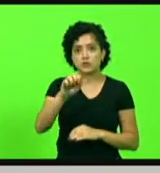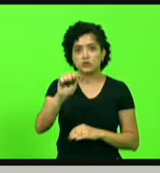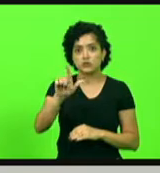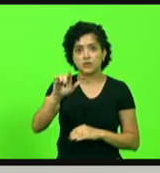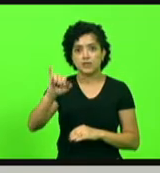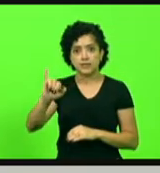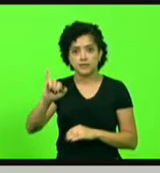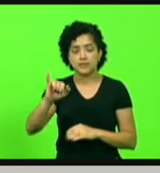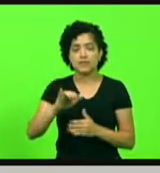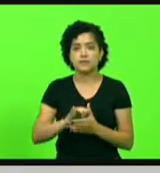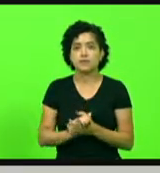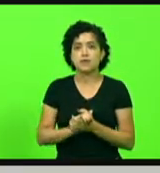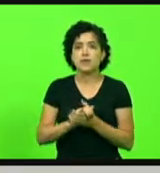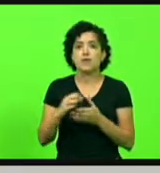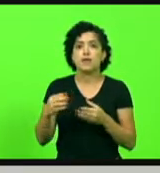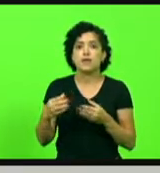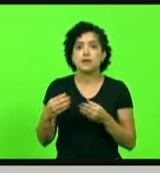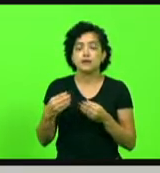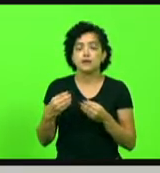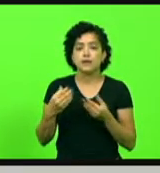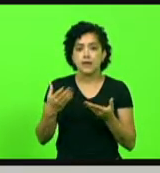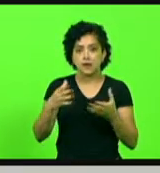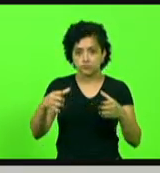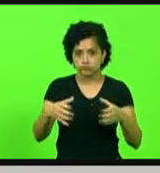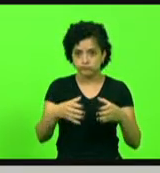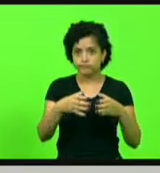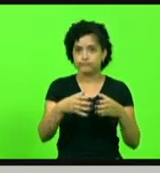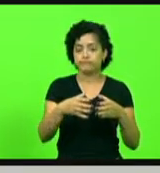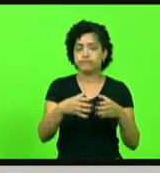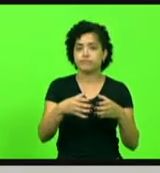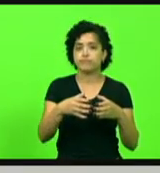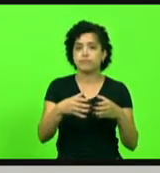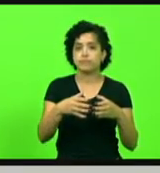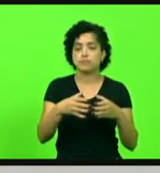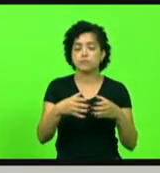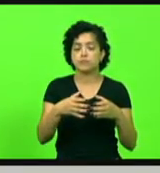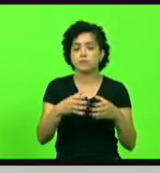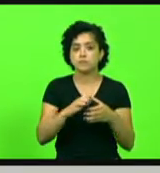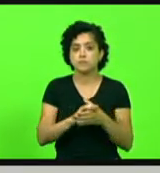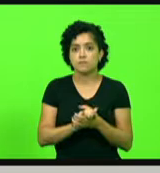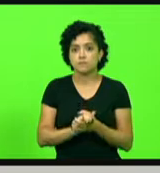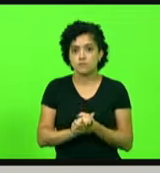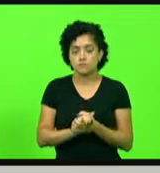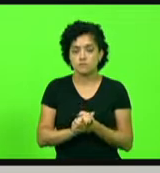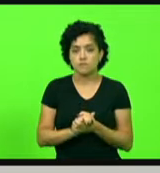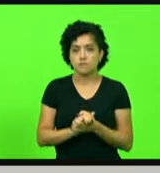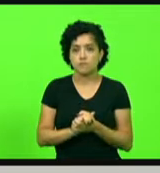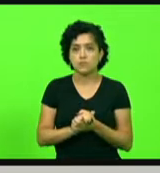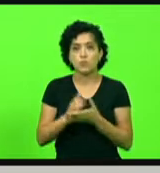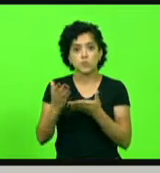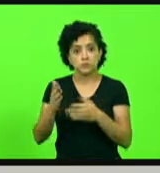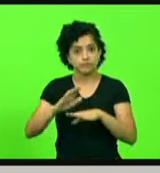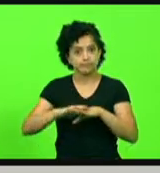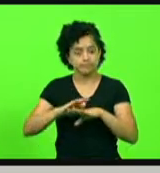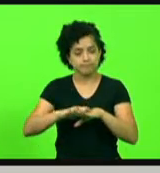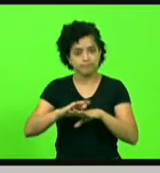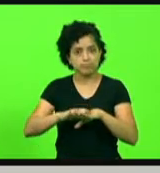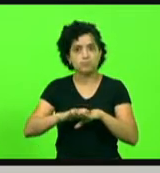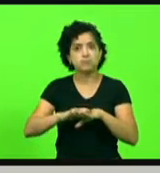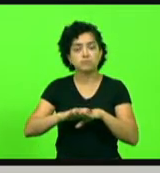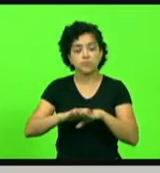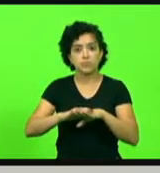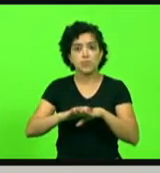por integrar a relação de benfeitores do Instituto